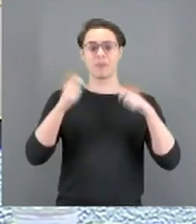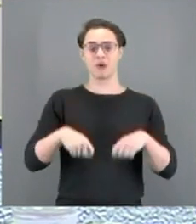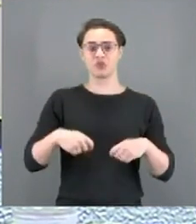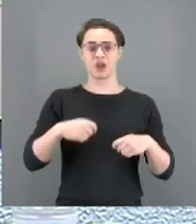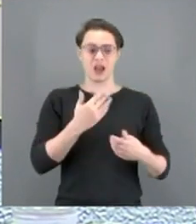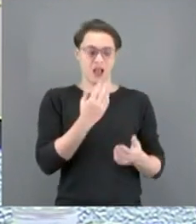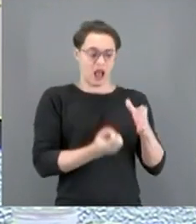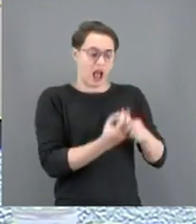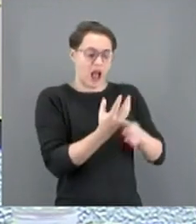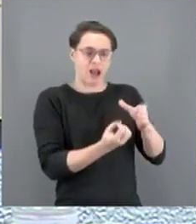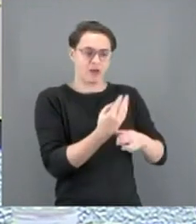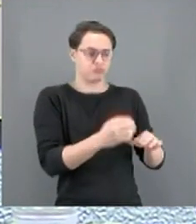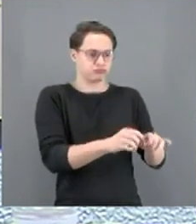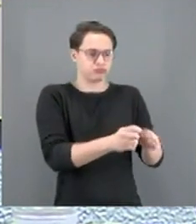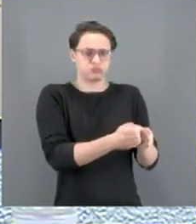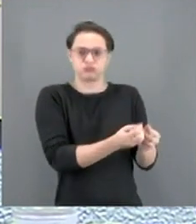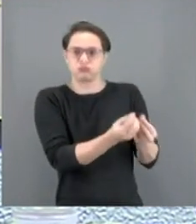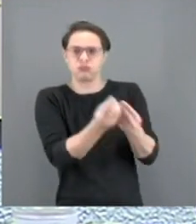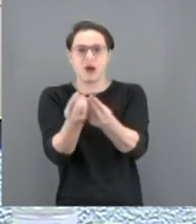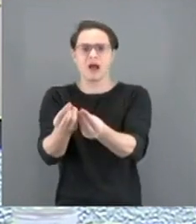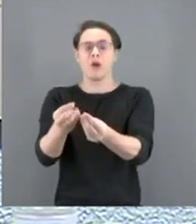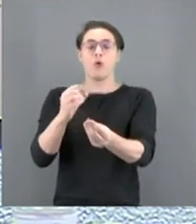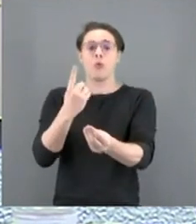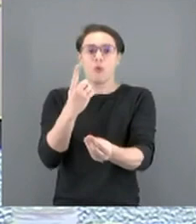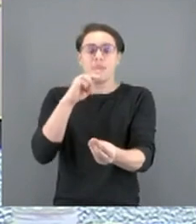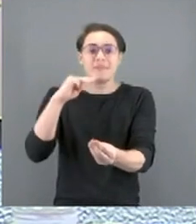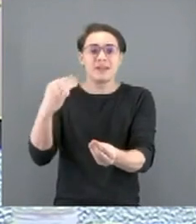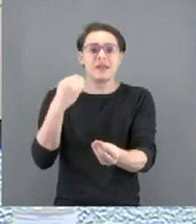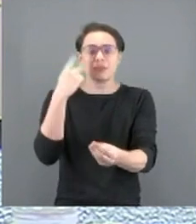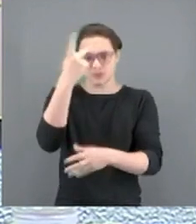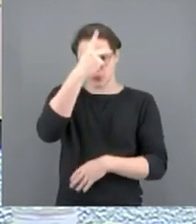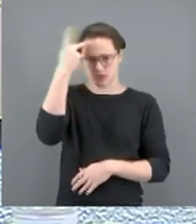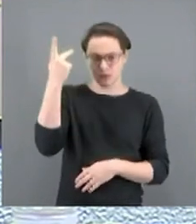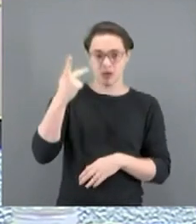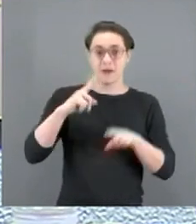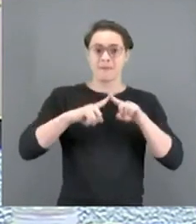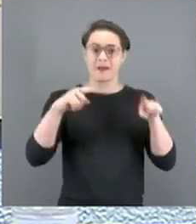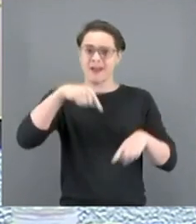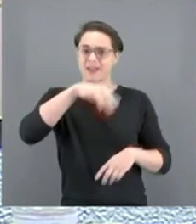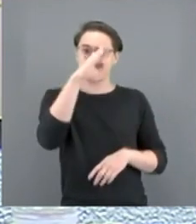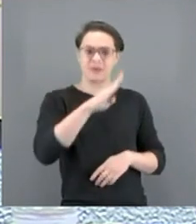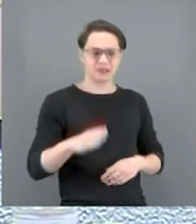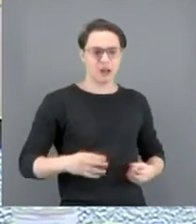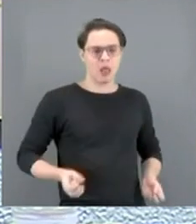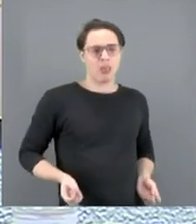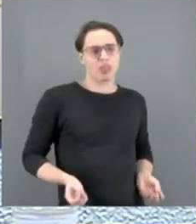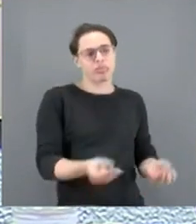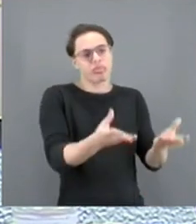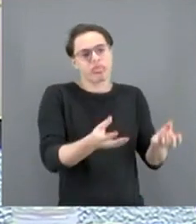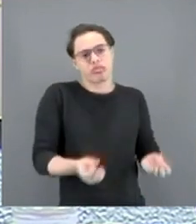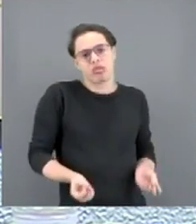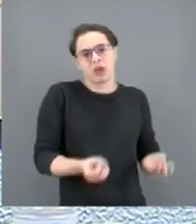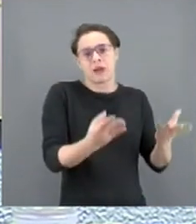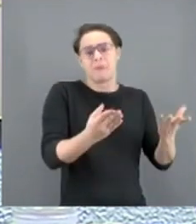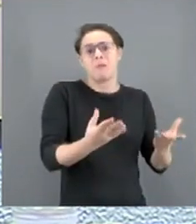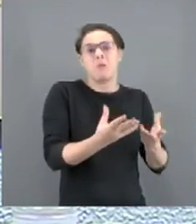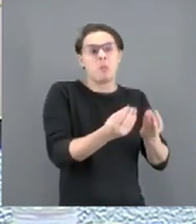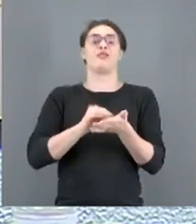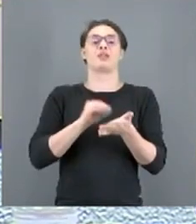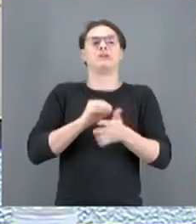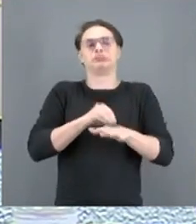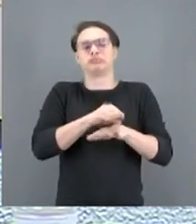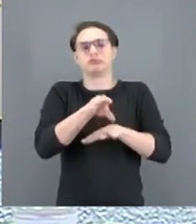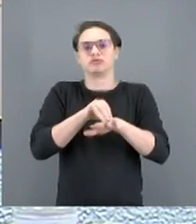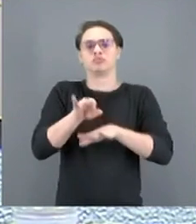de um bilhão de pessoas. O Brasil desperdiça cerca de 55 milhões de toneladas em alimentos por ano.